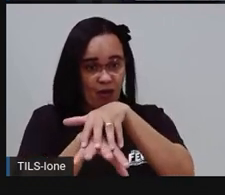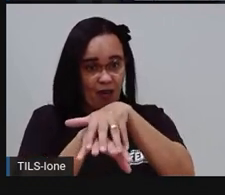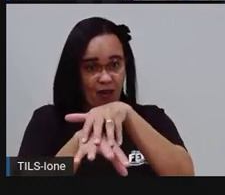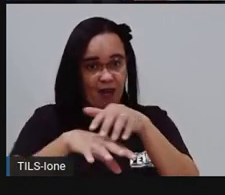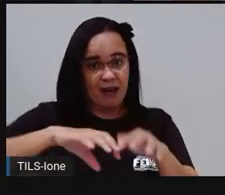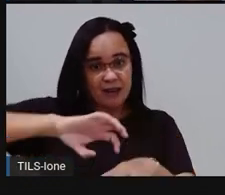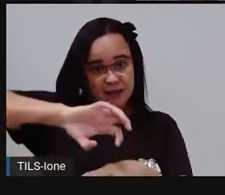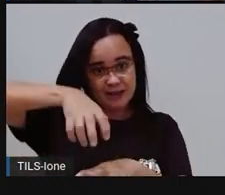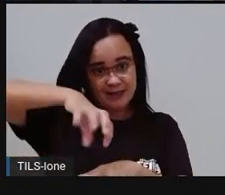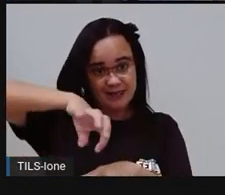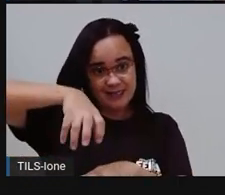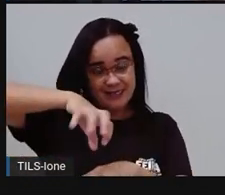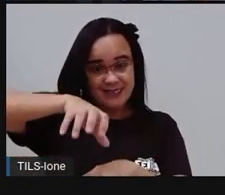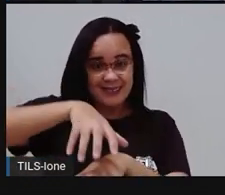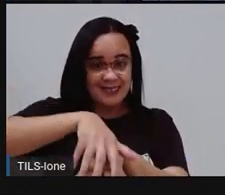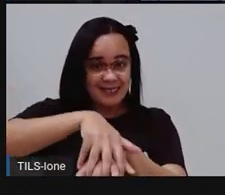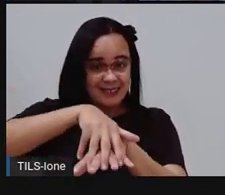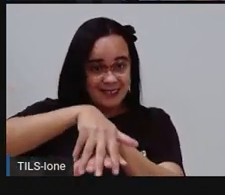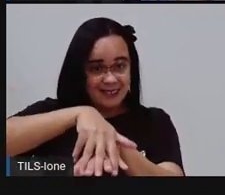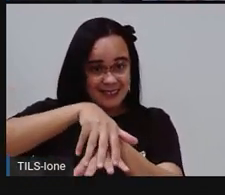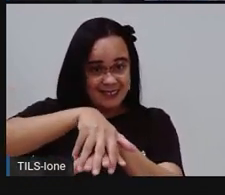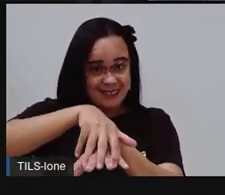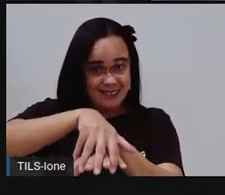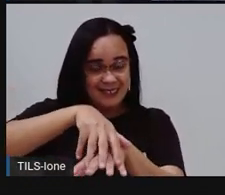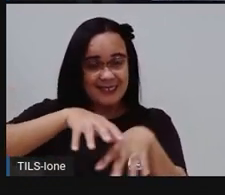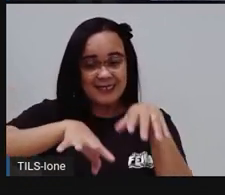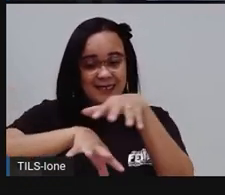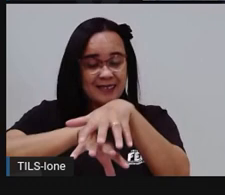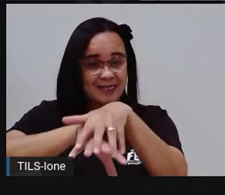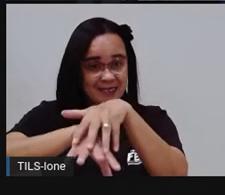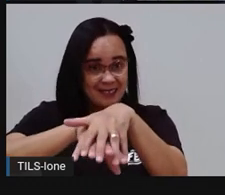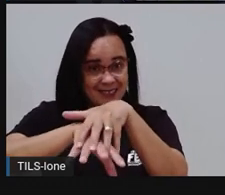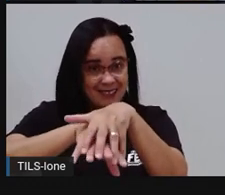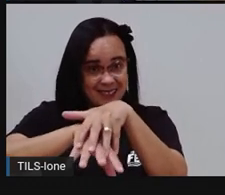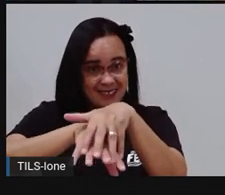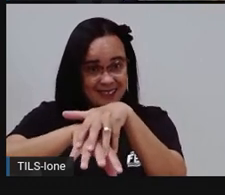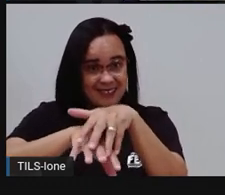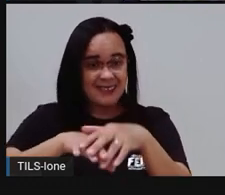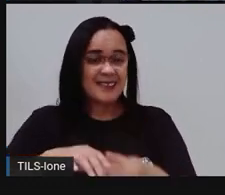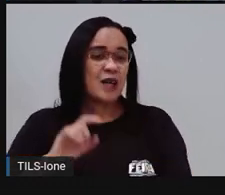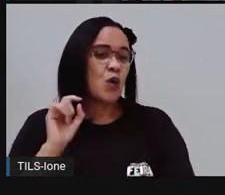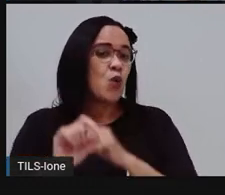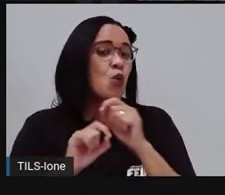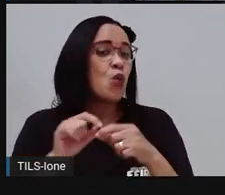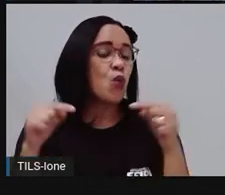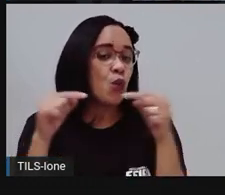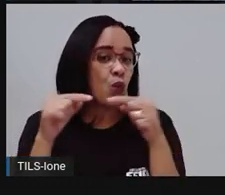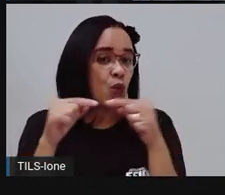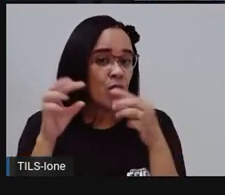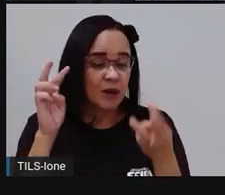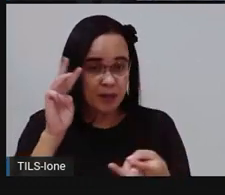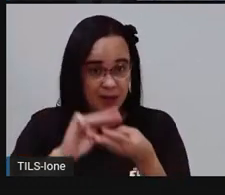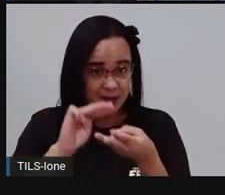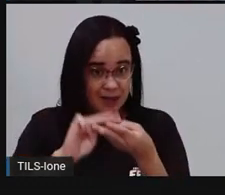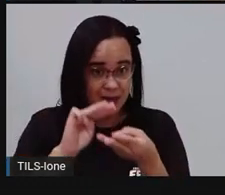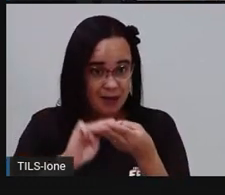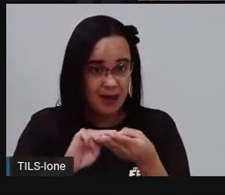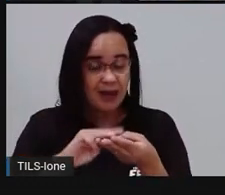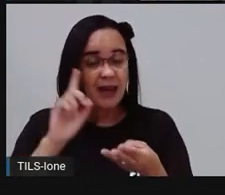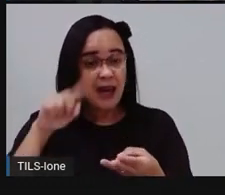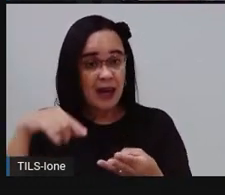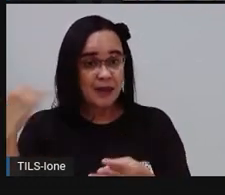Então a gente tem que lembrar, nesse momento é que vai entrar a matemática, né? A importância, né? A gente ter esse hábito